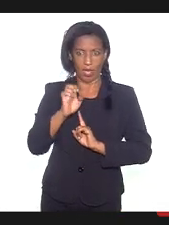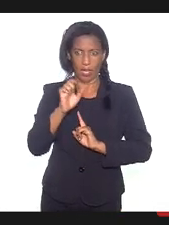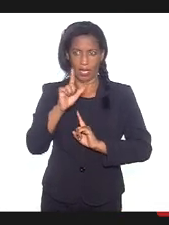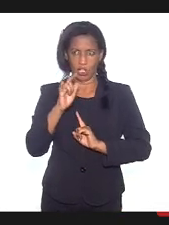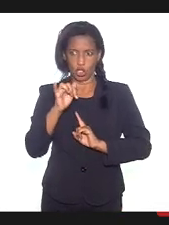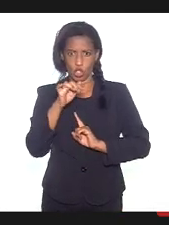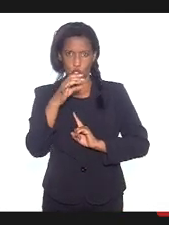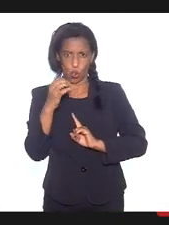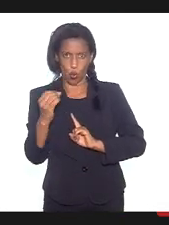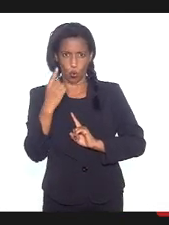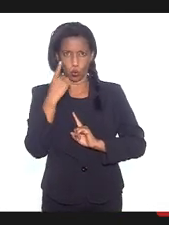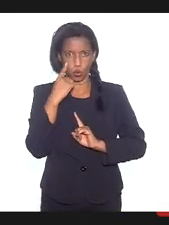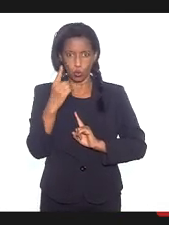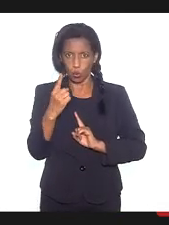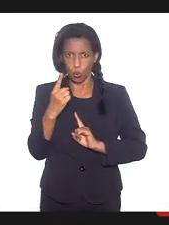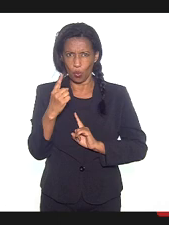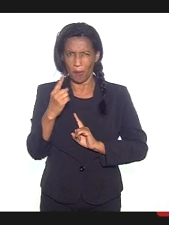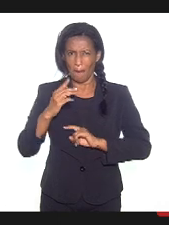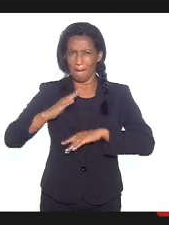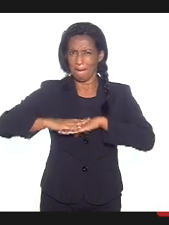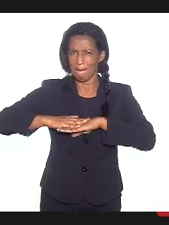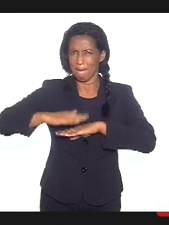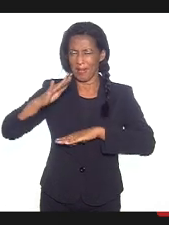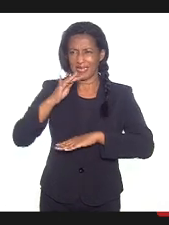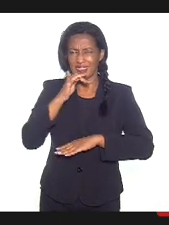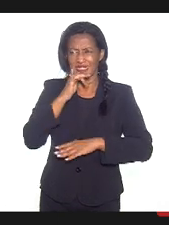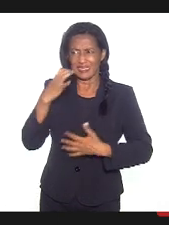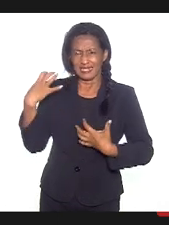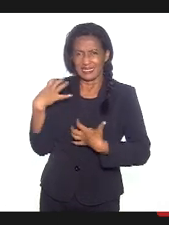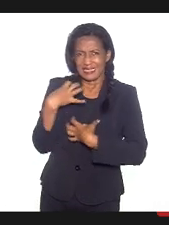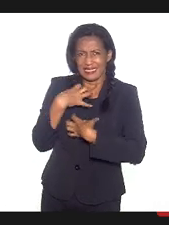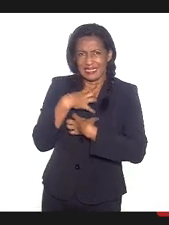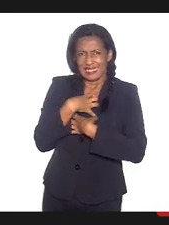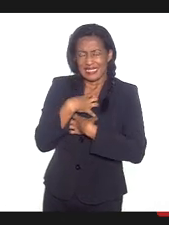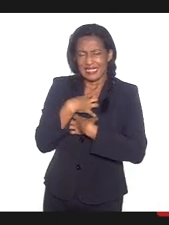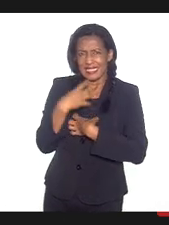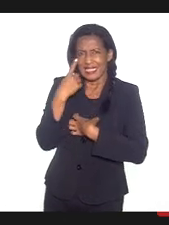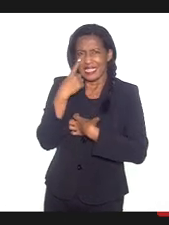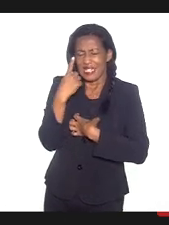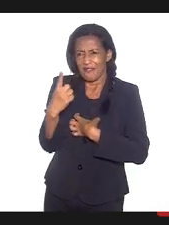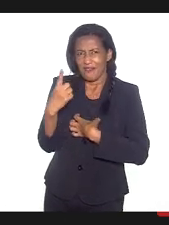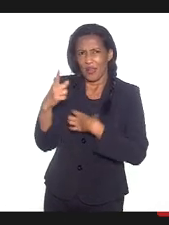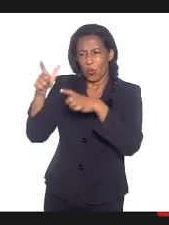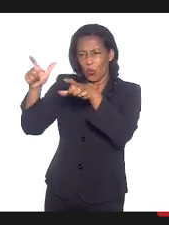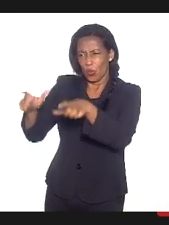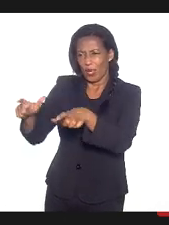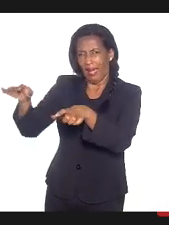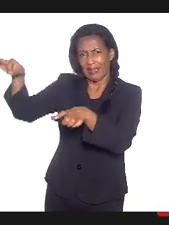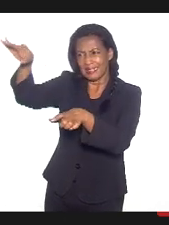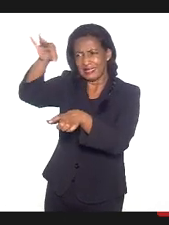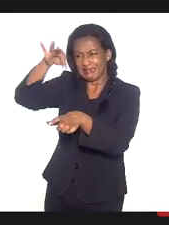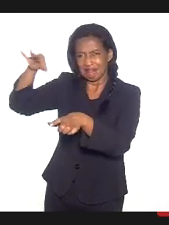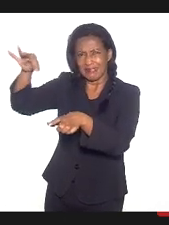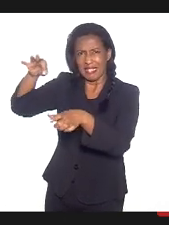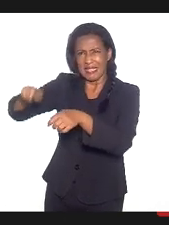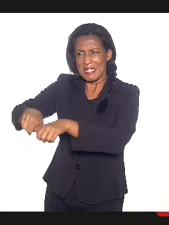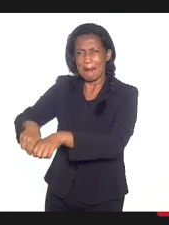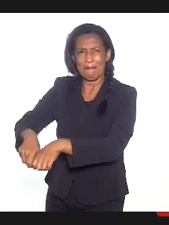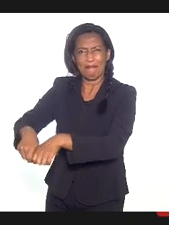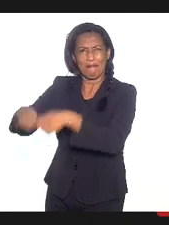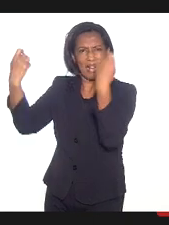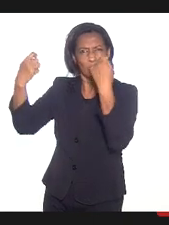sagrado vilipendiado, destruído, zombado. E, infelizmente,